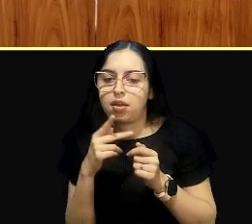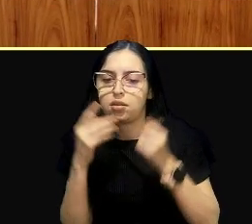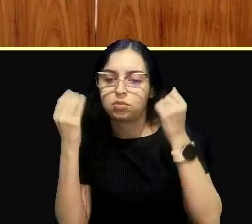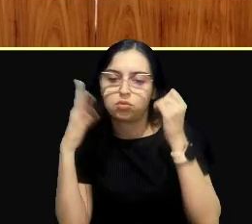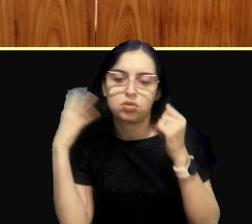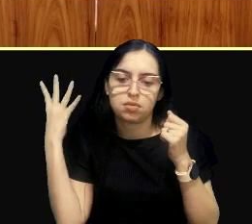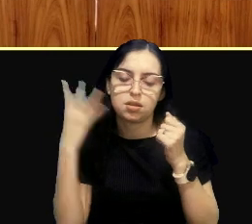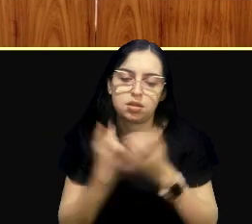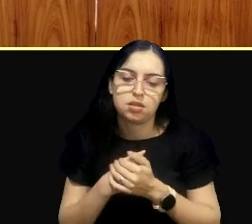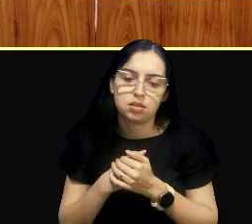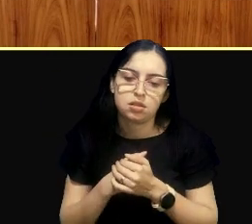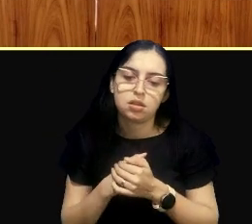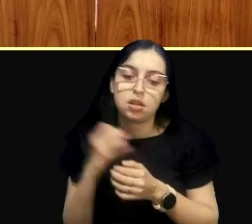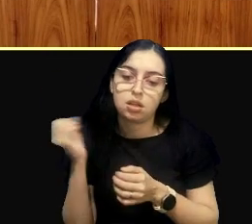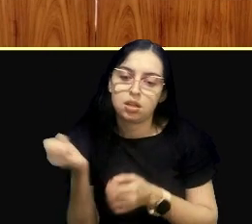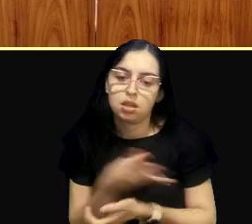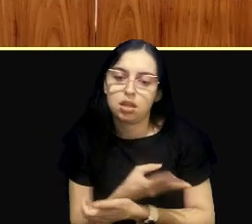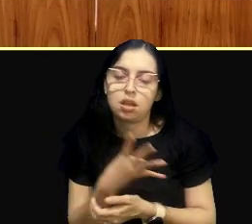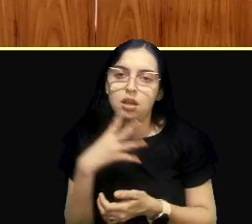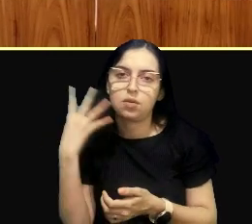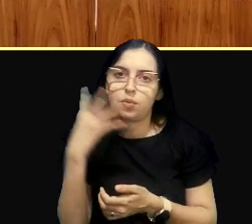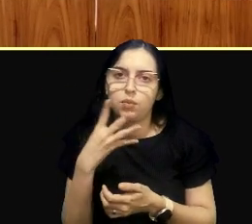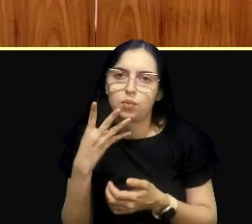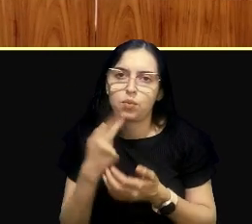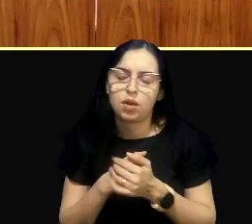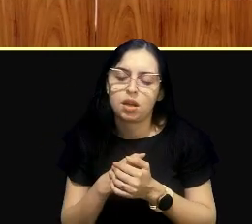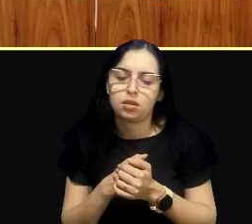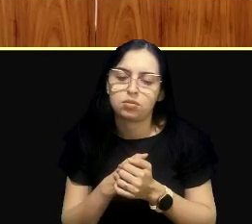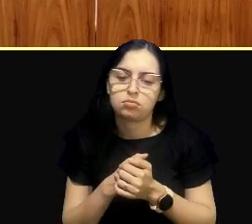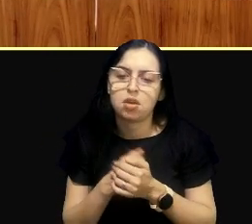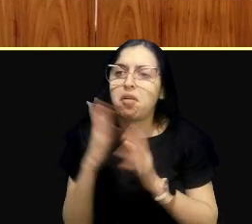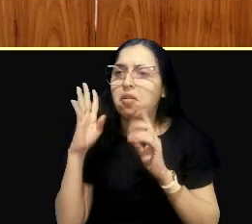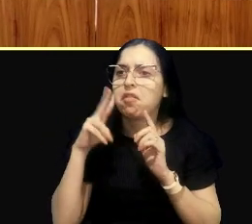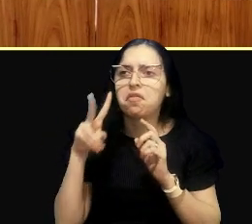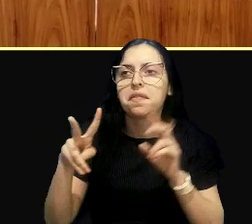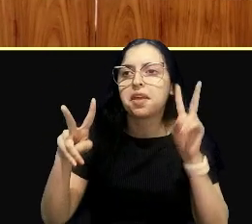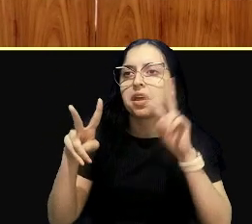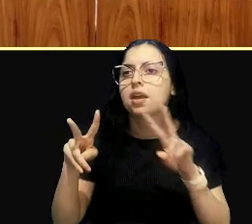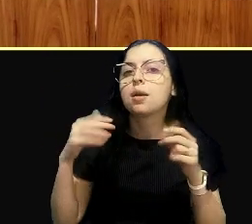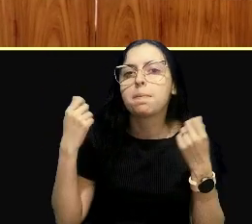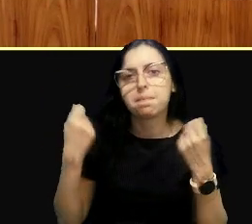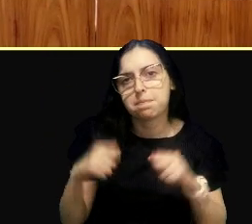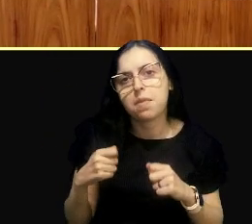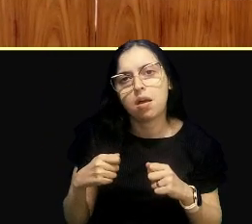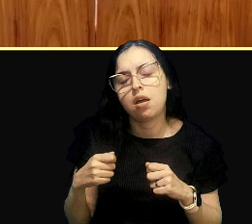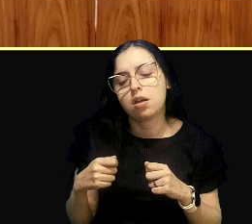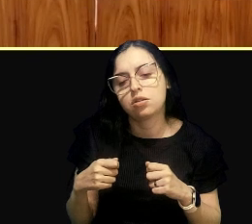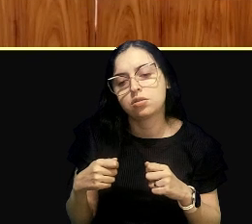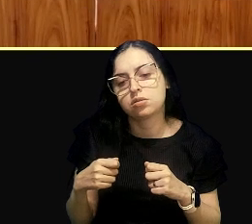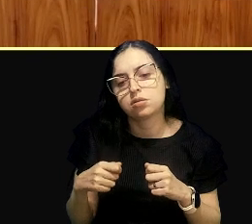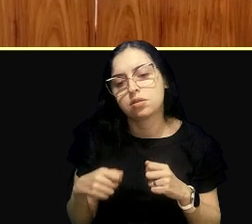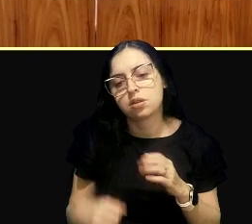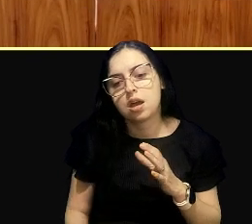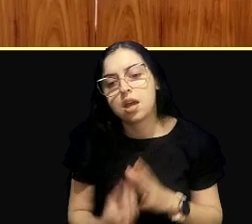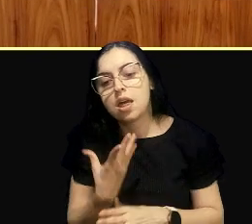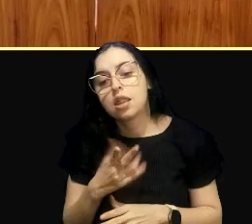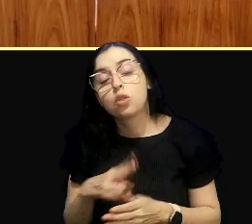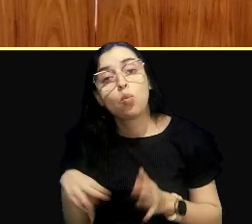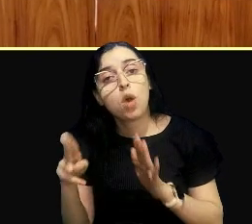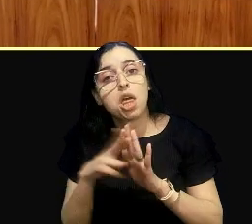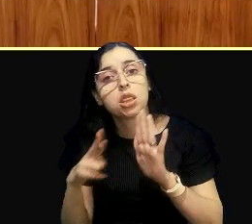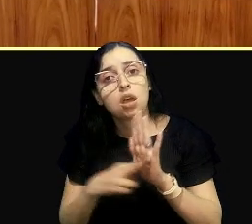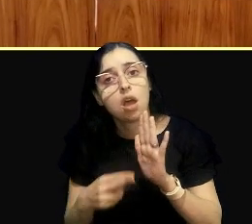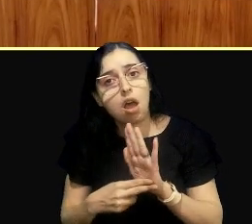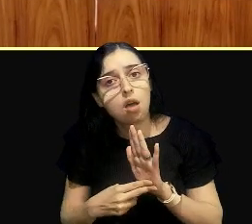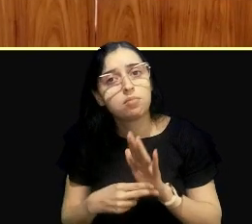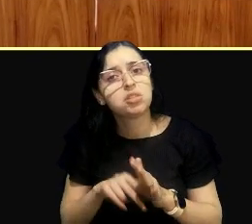existe, que ela é prevista em norma, então, se ela existe, é porque, é, uma normatividade ali, que ela pode se